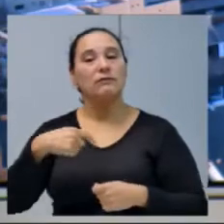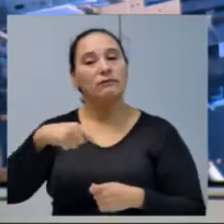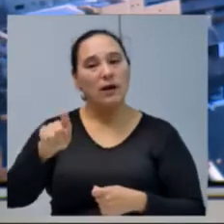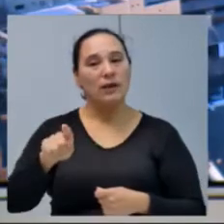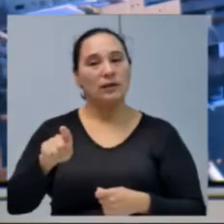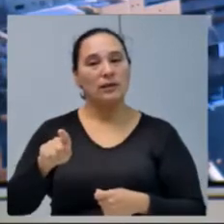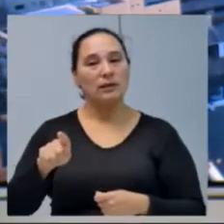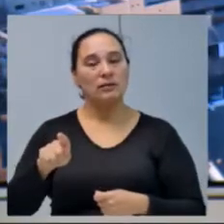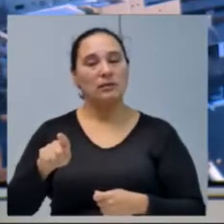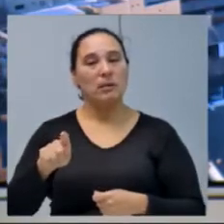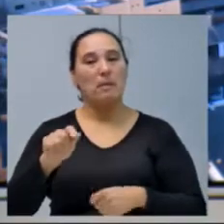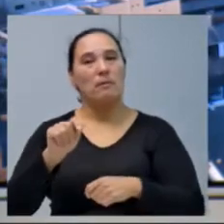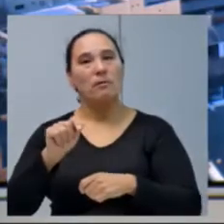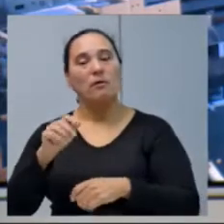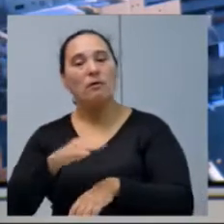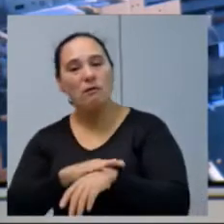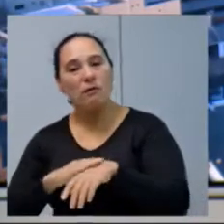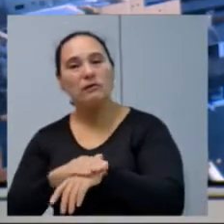barganhando